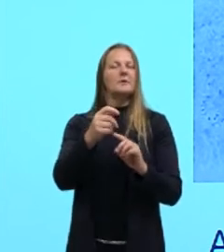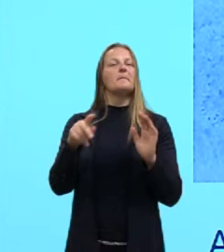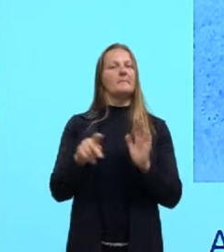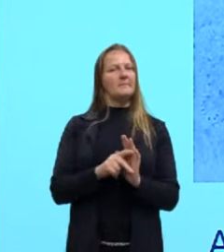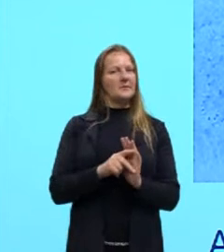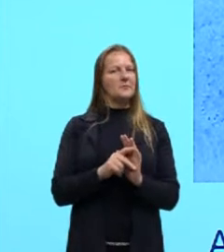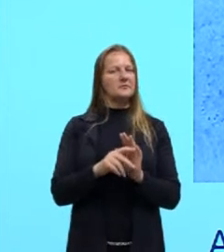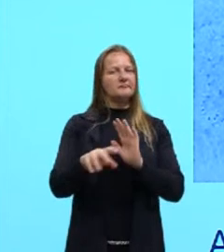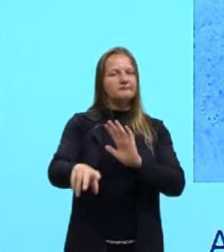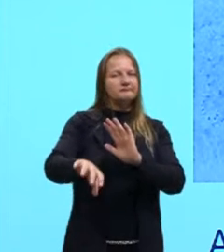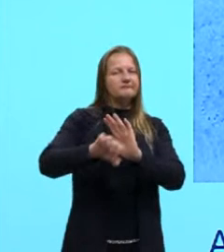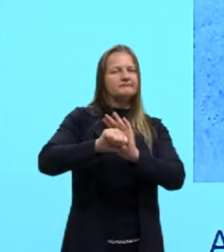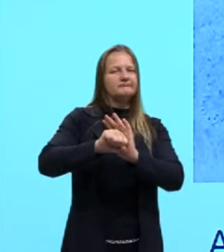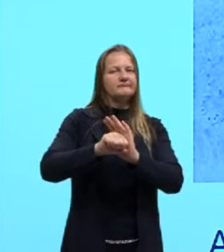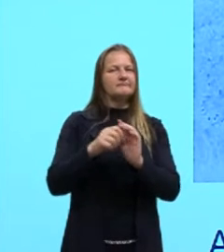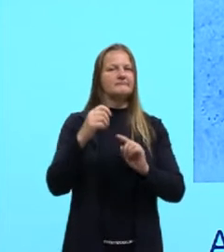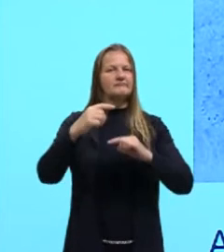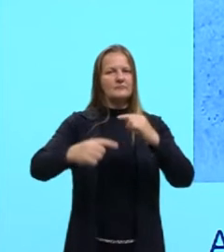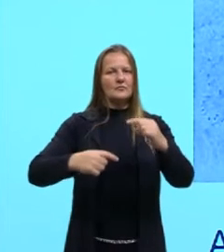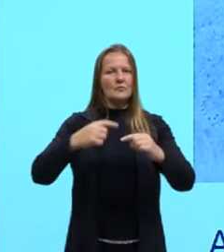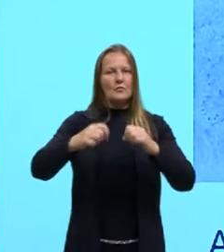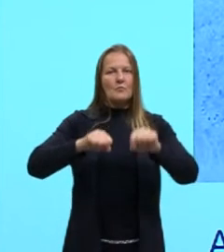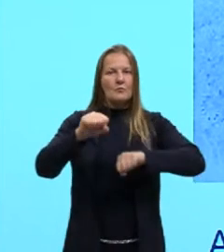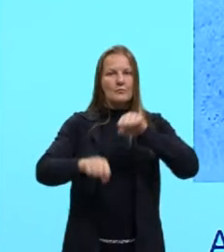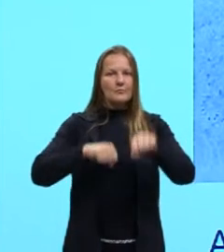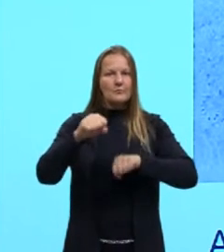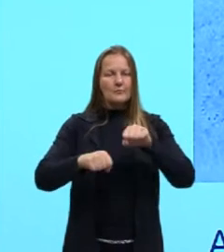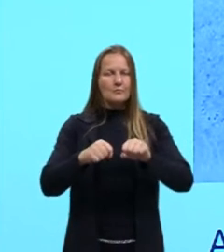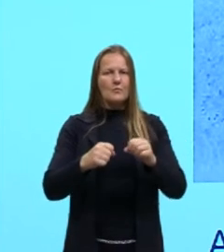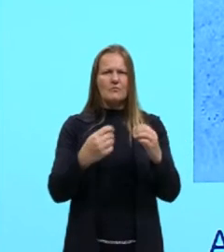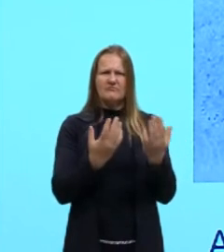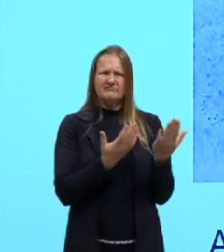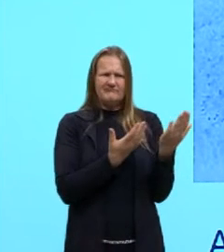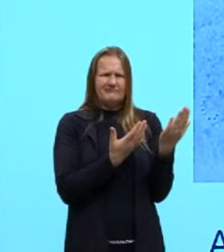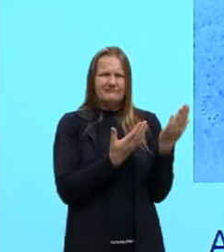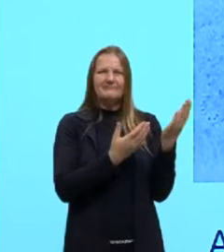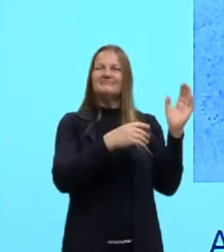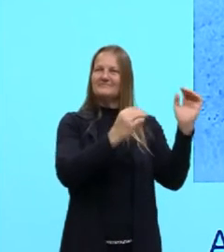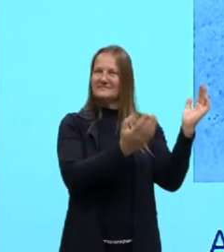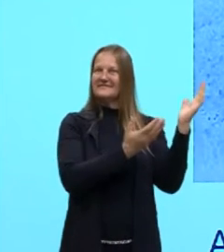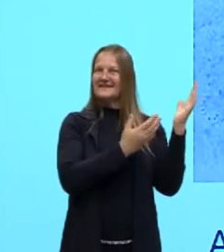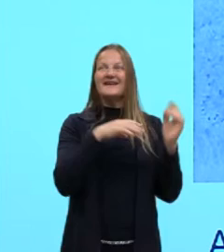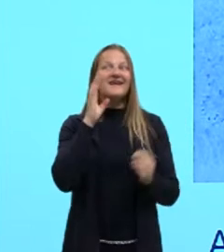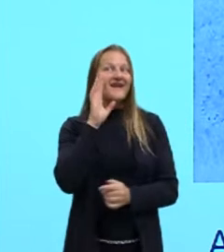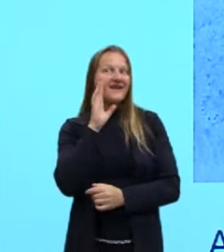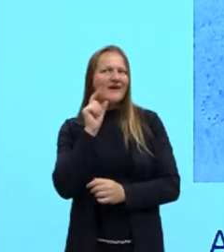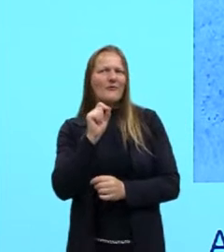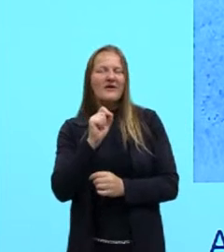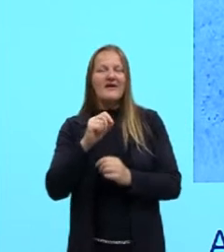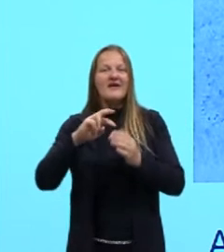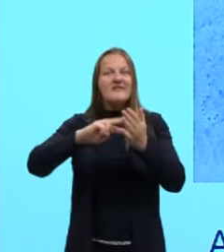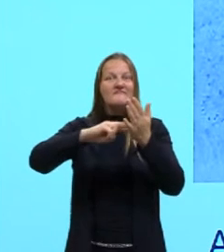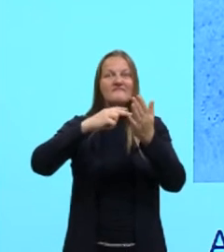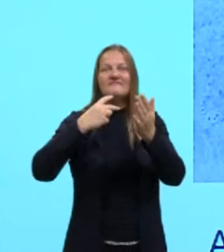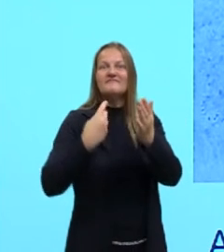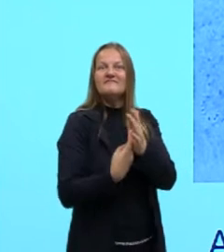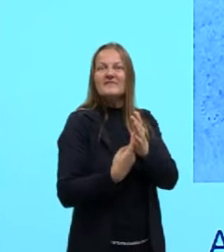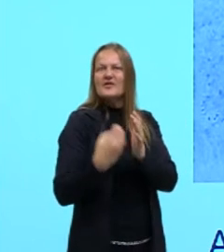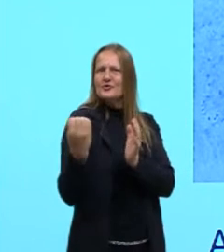essa apropriação. E o que é legal nessa proposta artística é esse ressignificar.